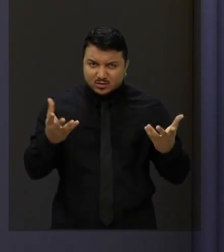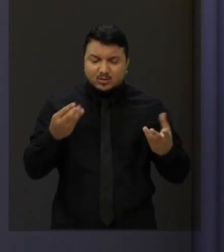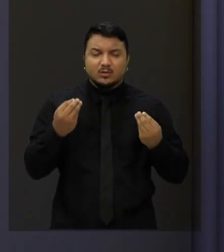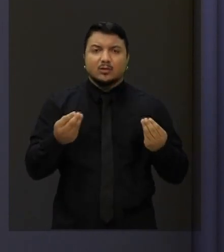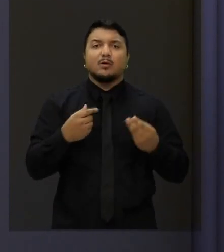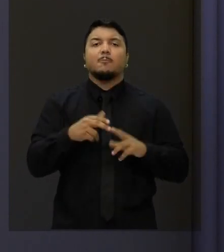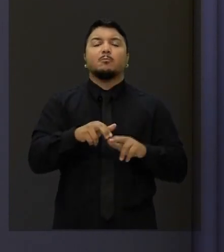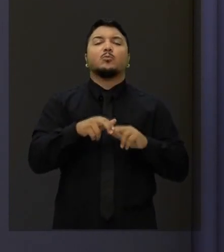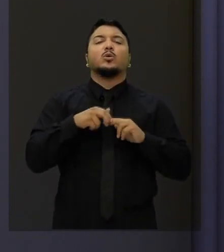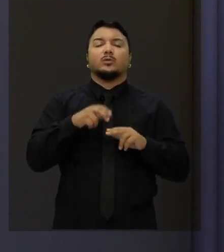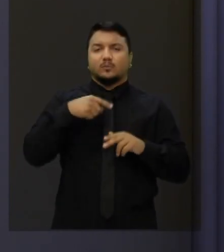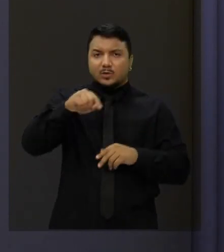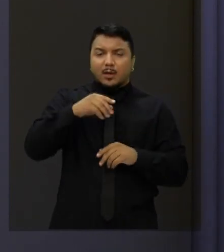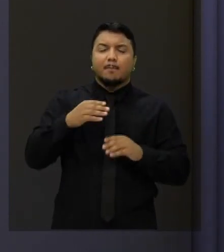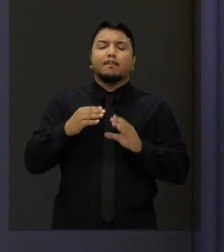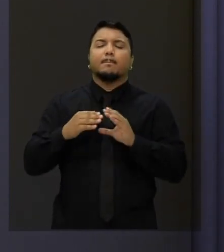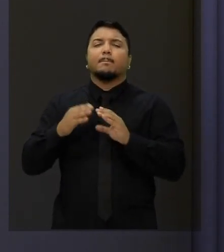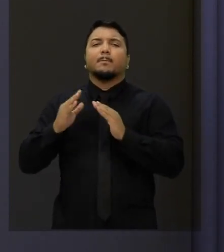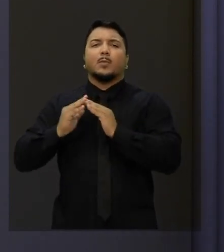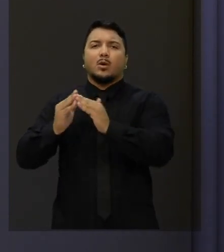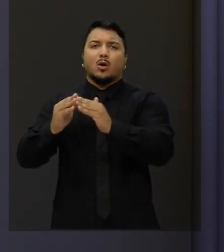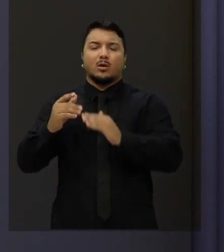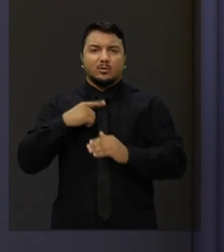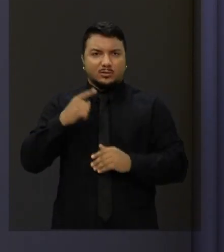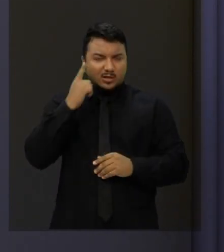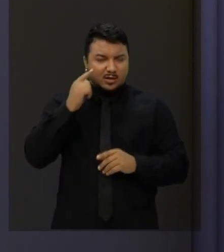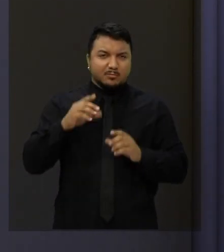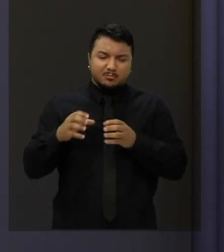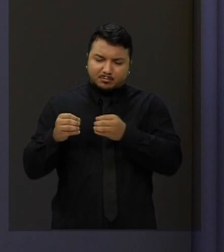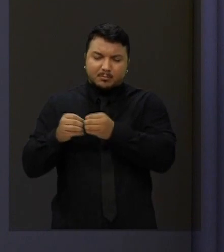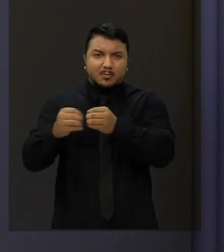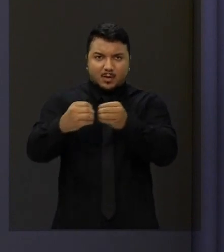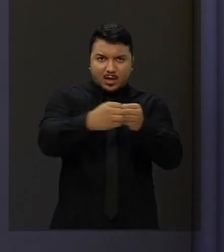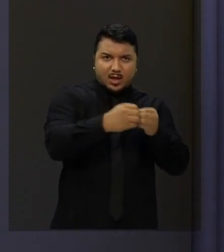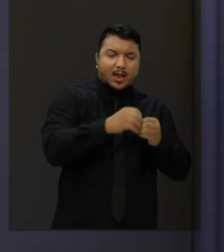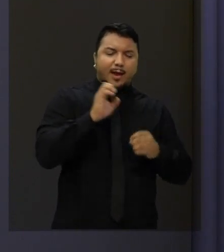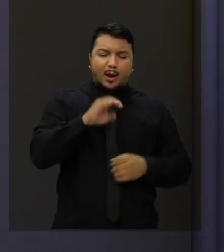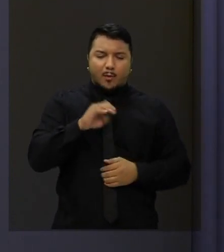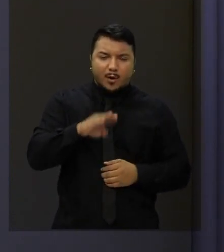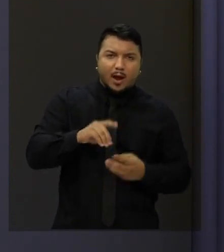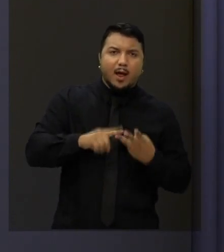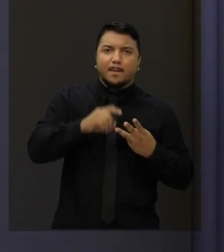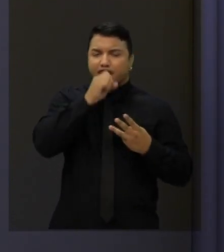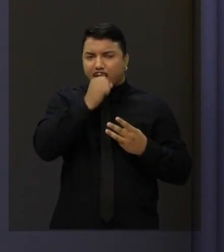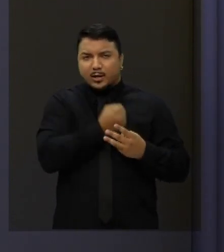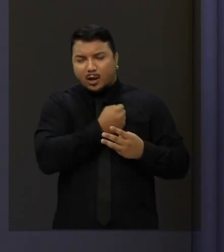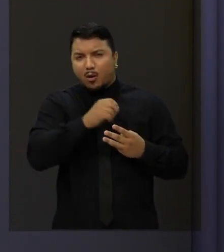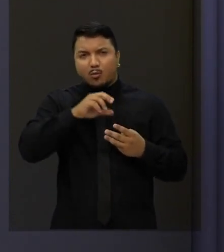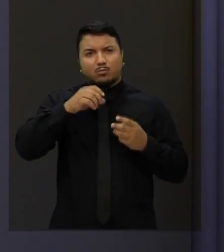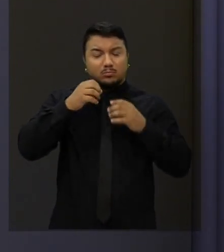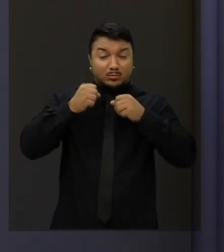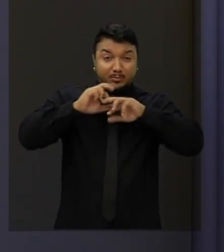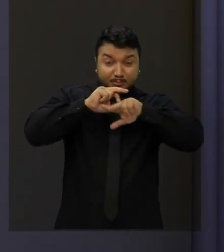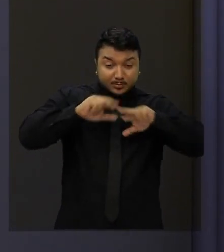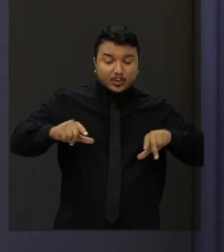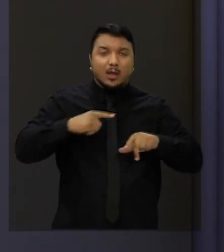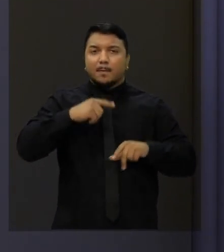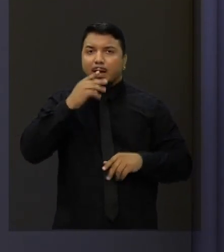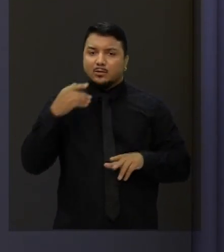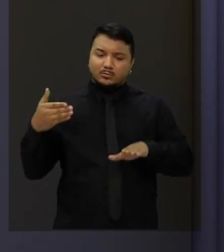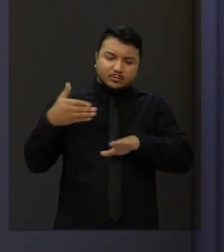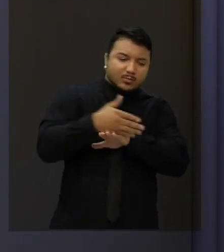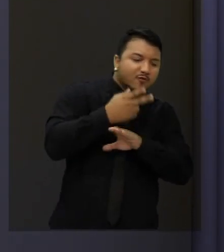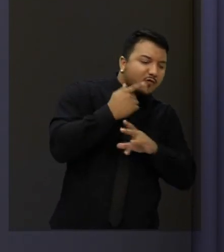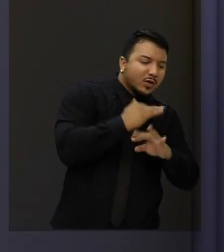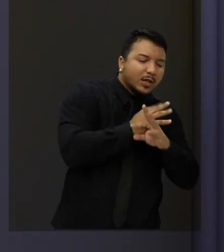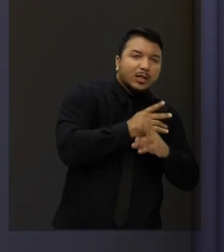que mora em Pacatuba, que você que mora em Maracanau, que você que mora em Calcaia, você venha para Fortaleza e volte de graça. Você, às